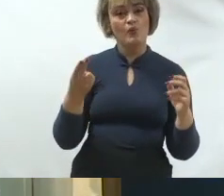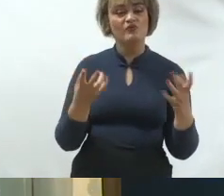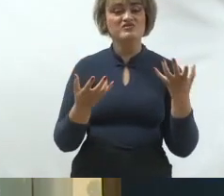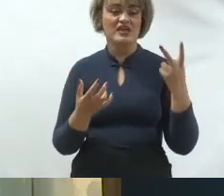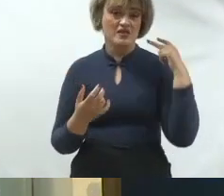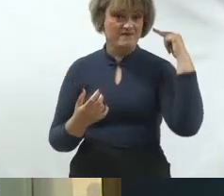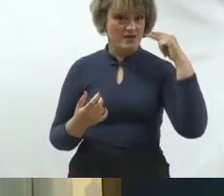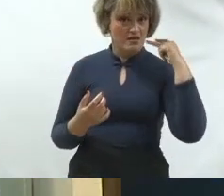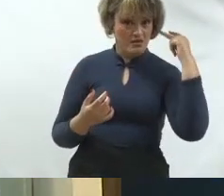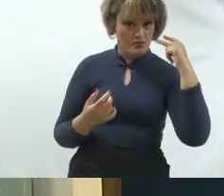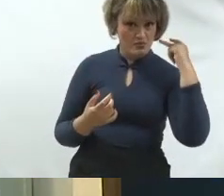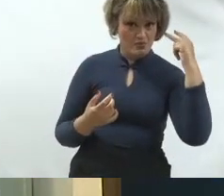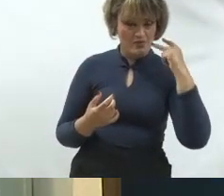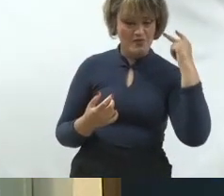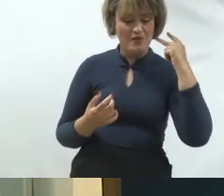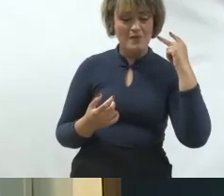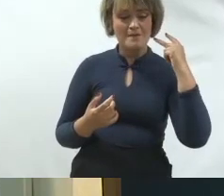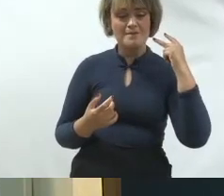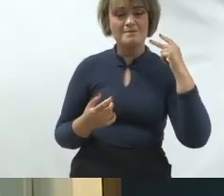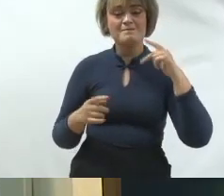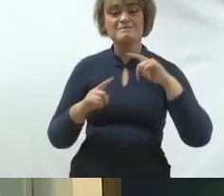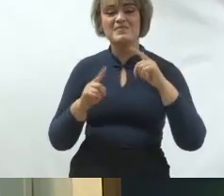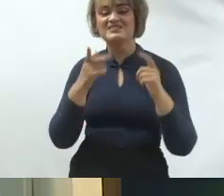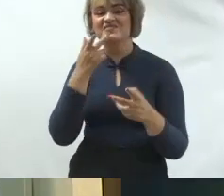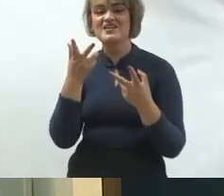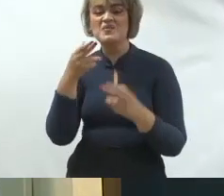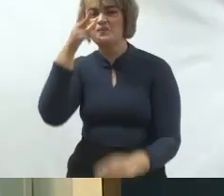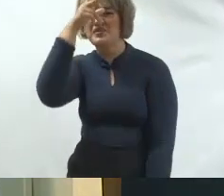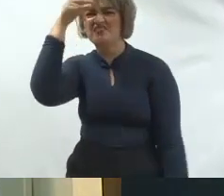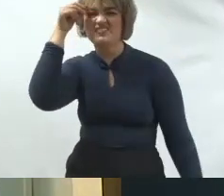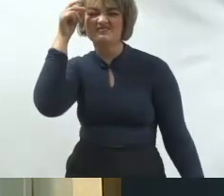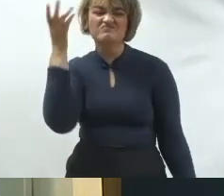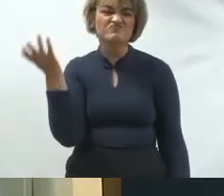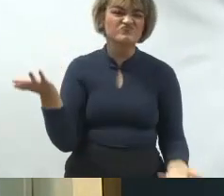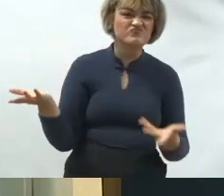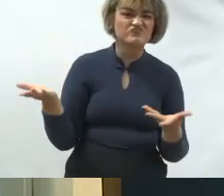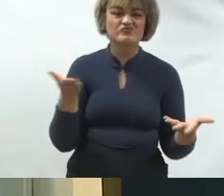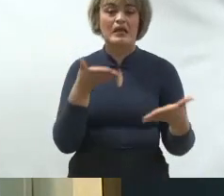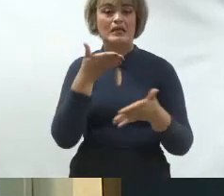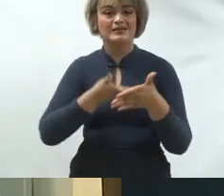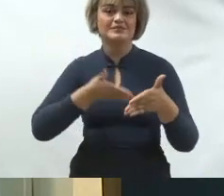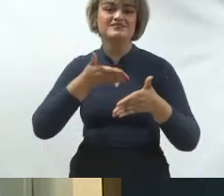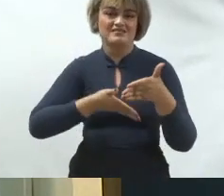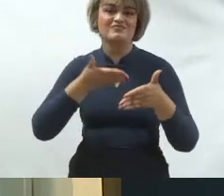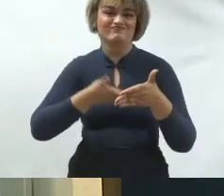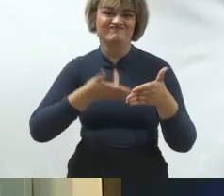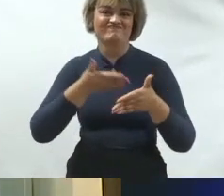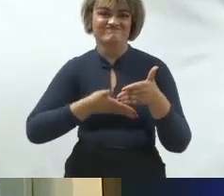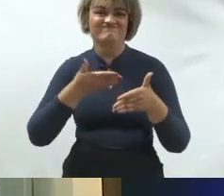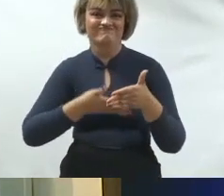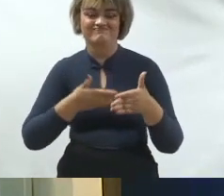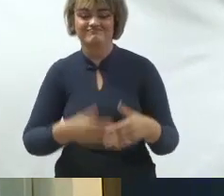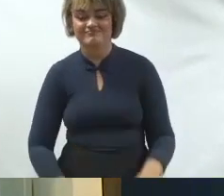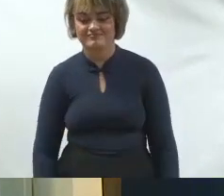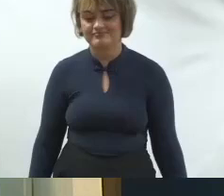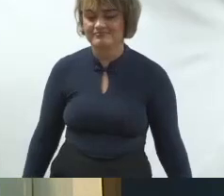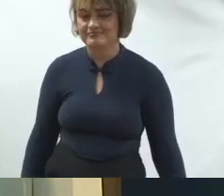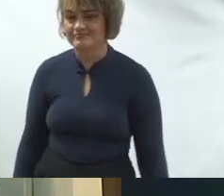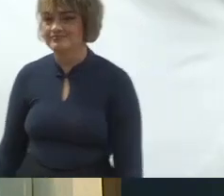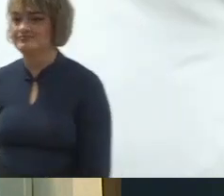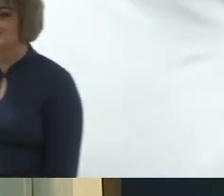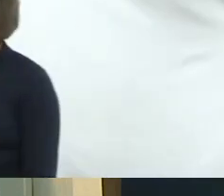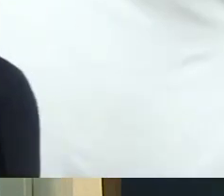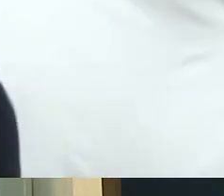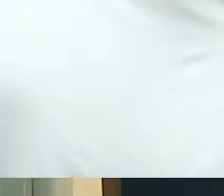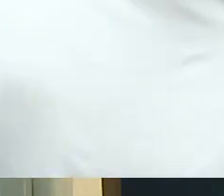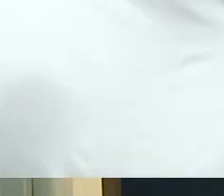prefeito com discurso muito limitado de vereador. São campanhas completamente diferentes. E a gente